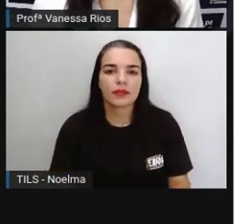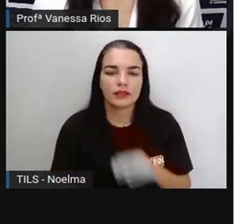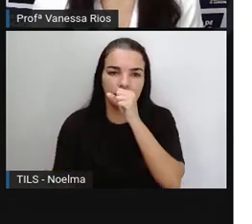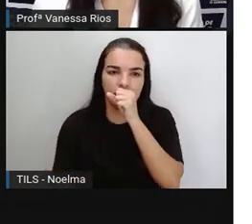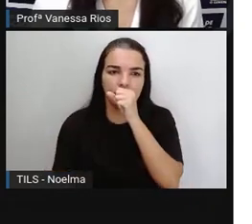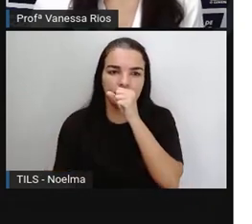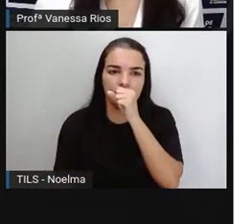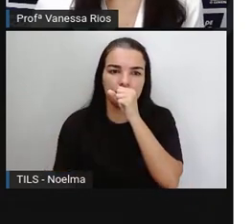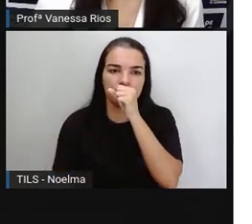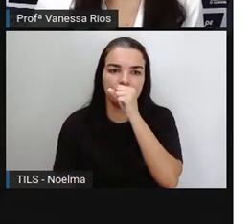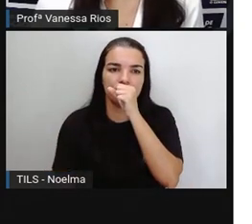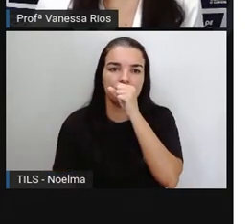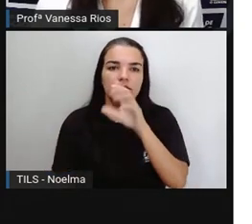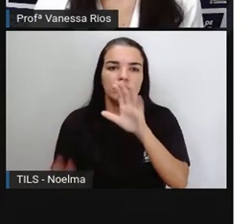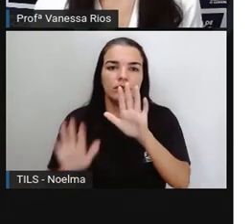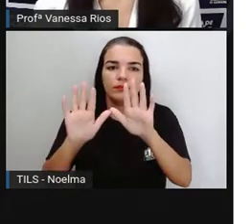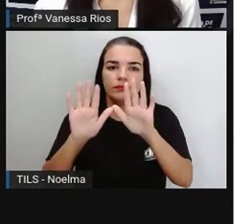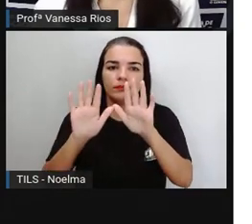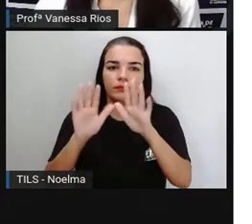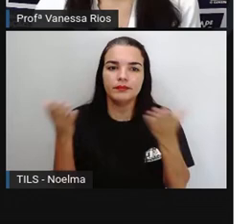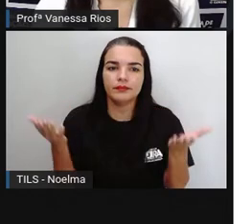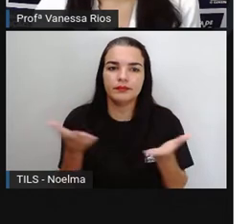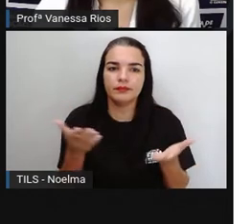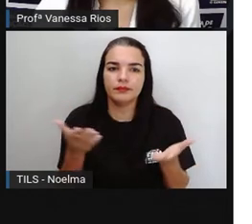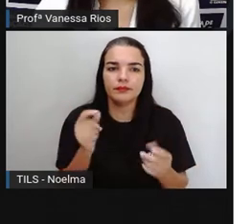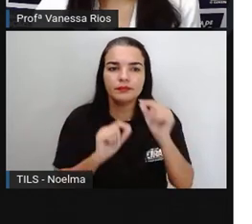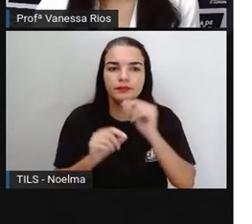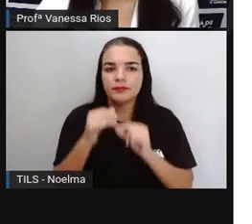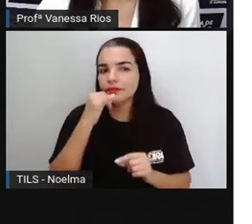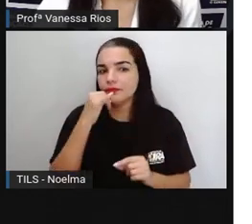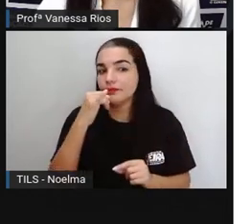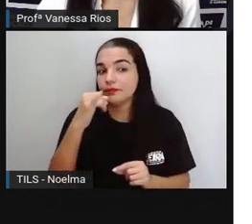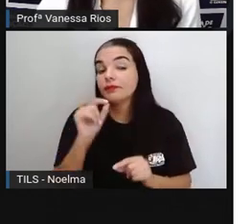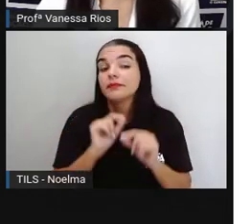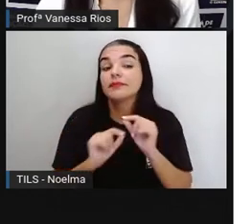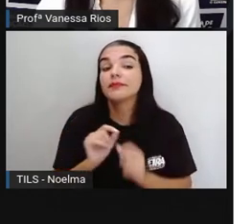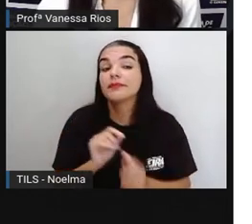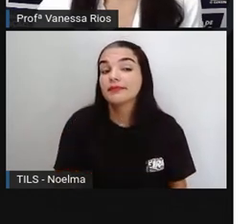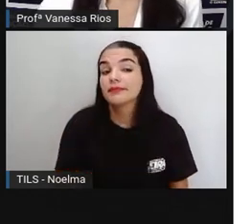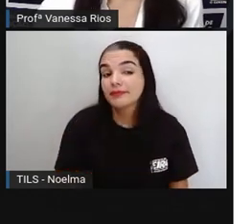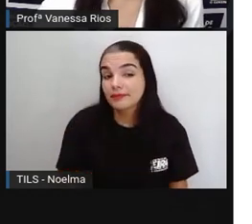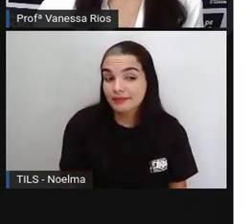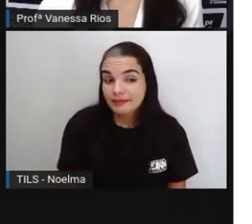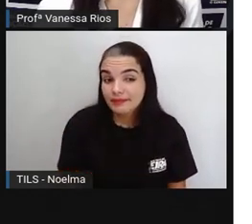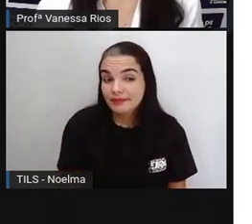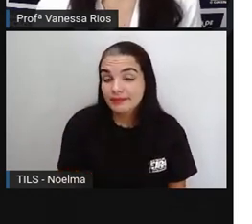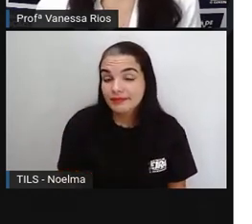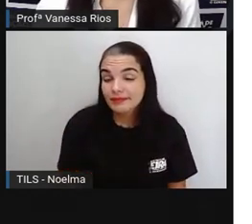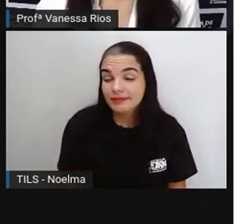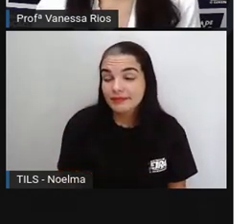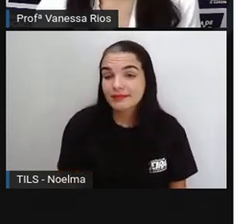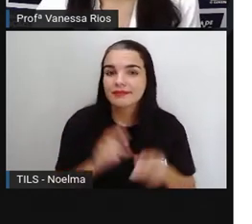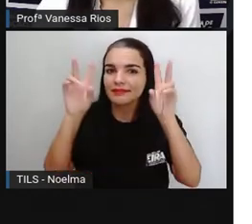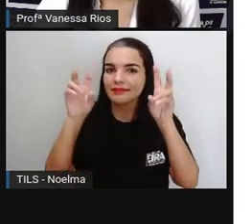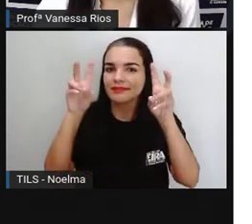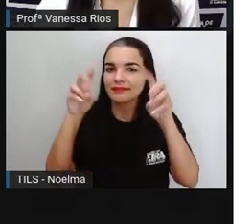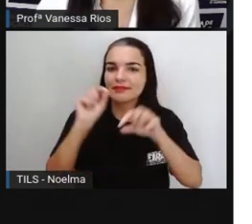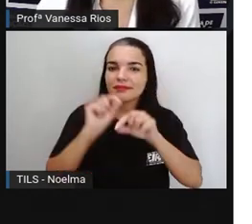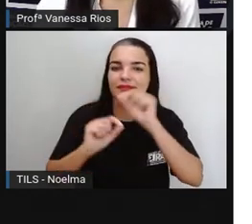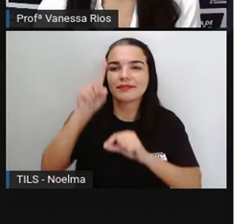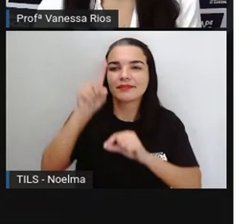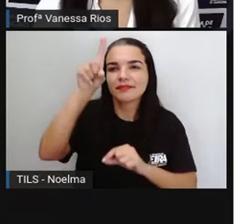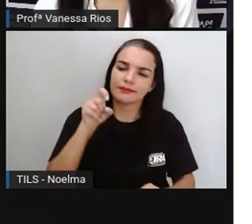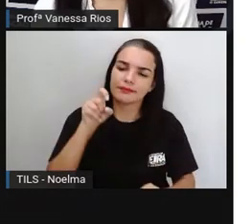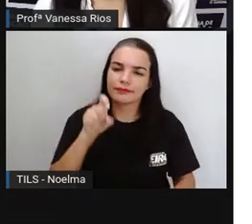Mas a gente está falando aí de pontuação, não é? O tema da aula é falar sobre as pontuações